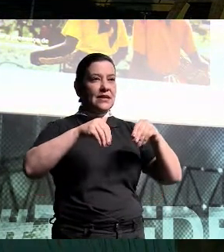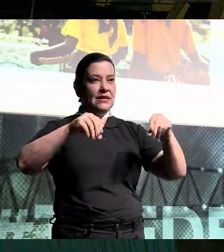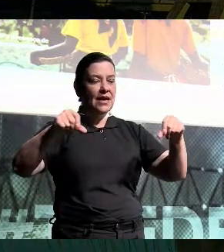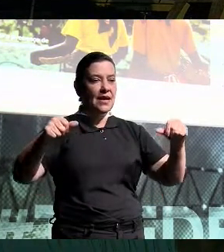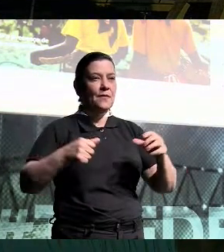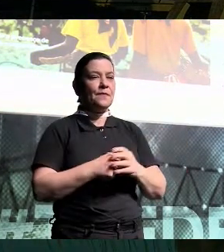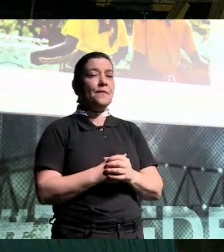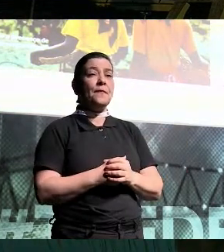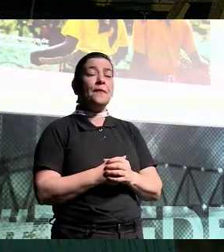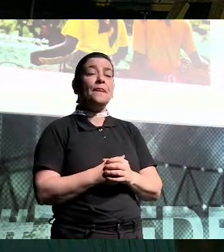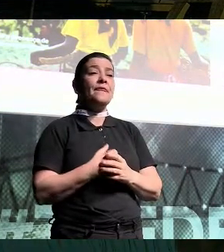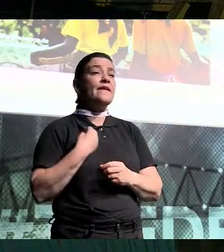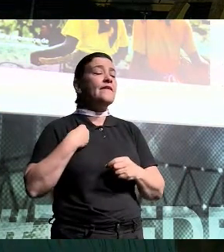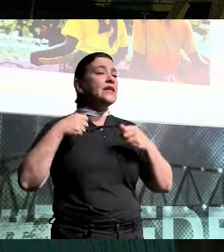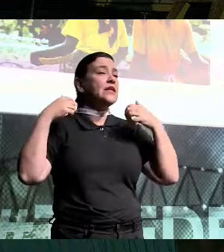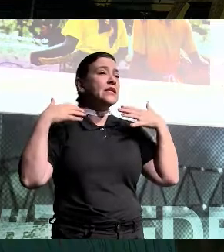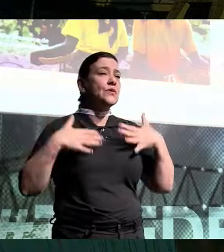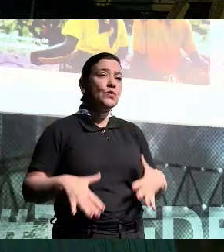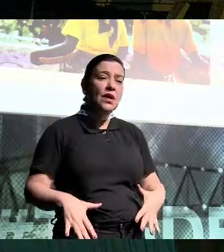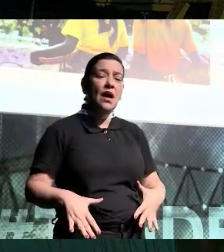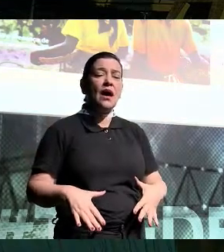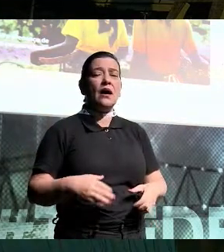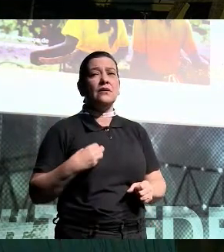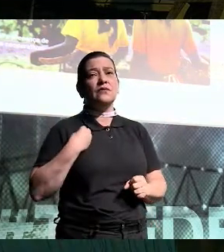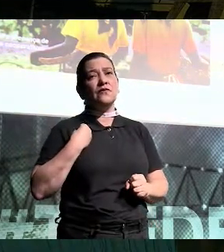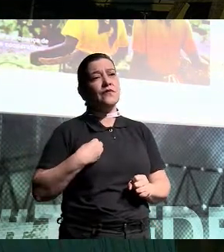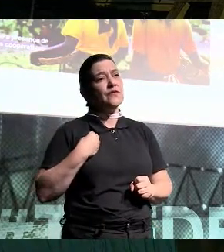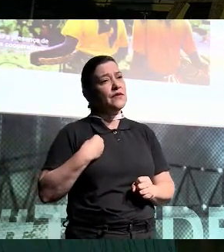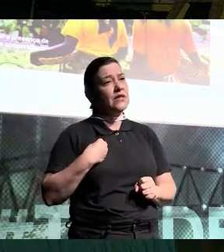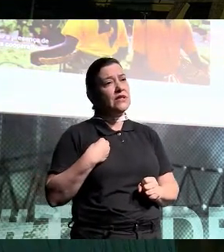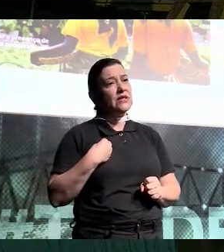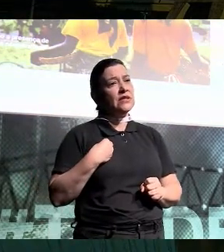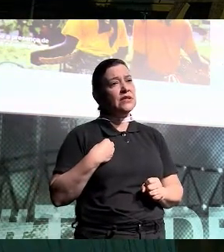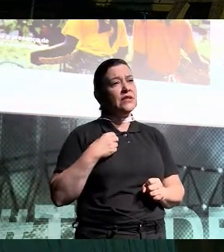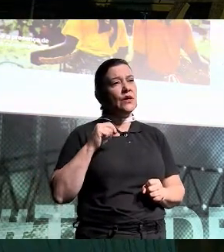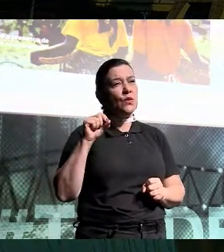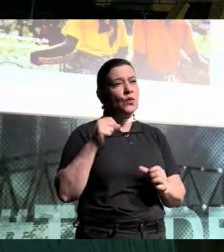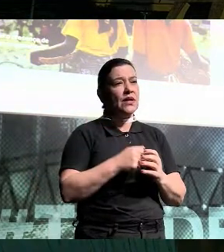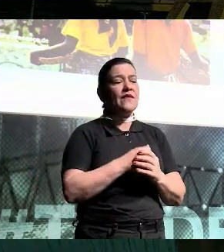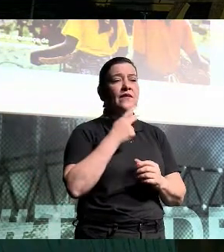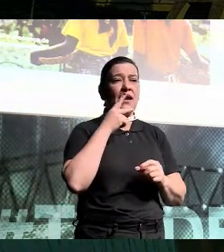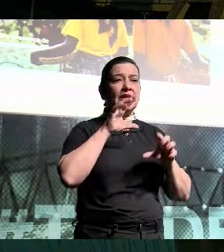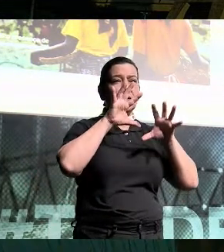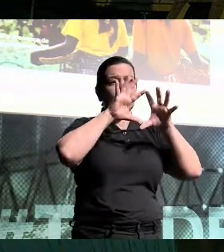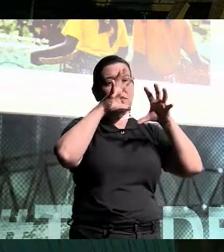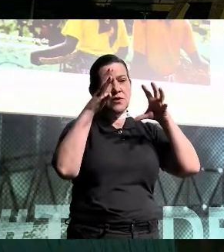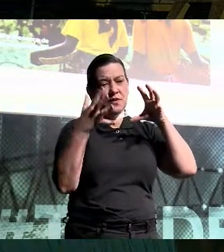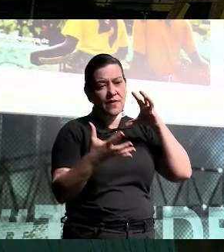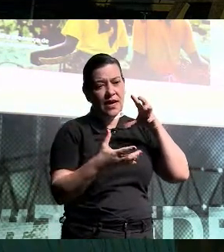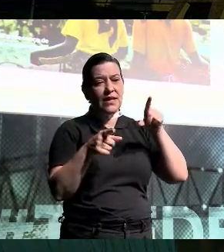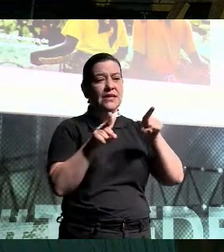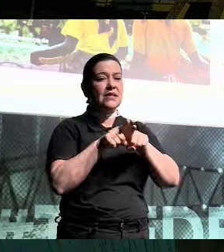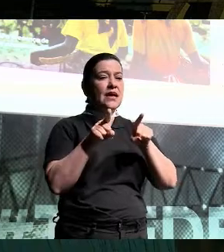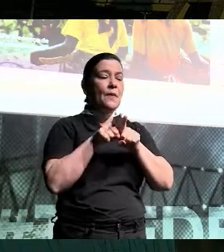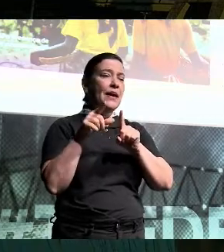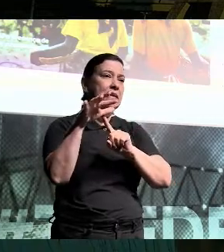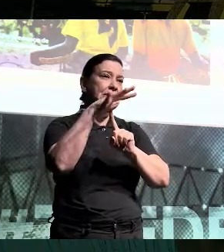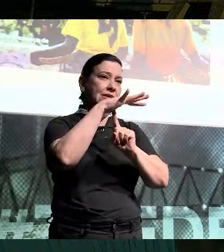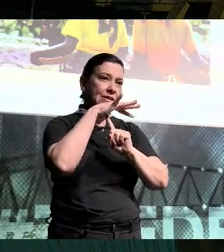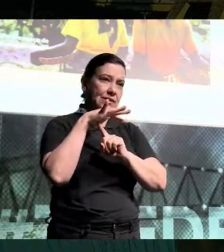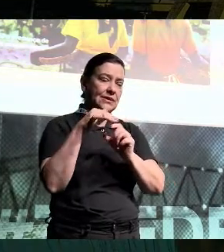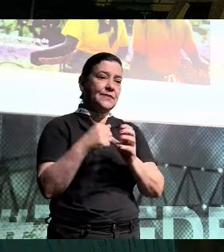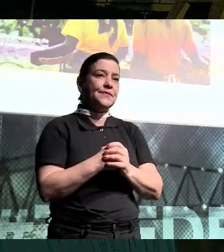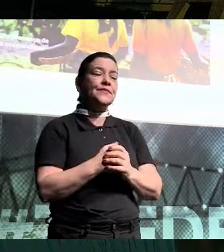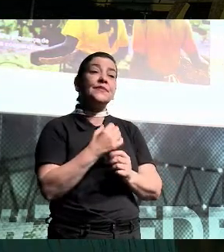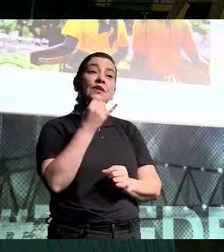vida natural, vida biosfera, fala sobre recursos naturais. E aqui,